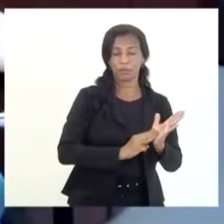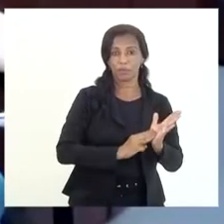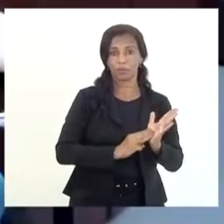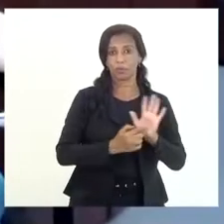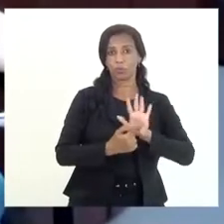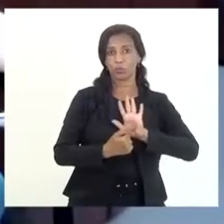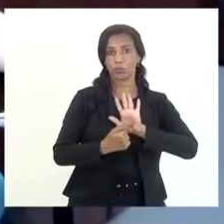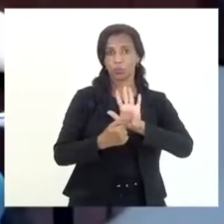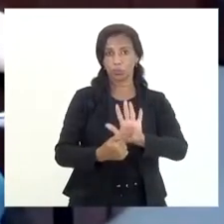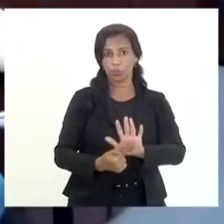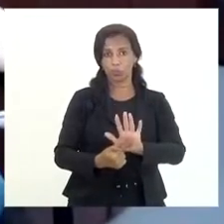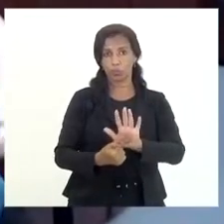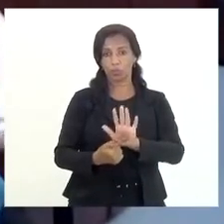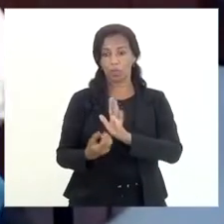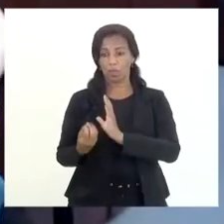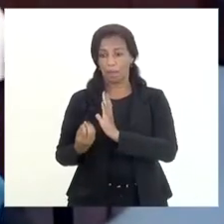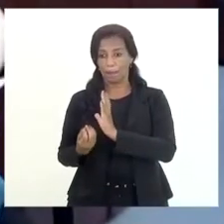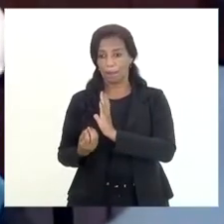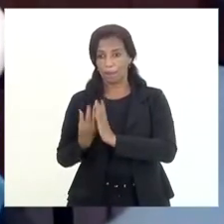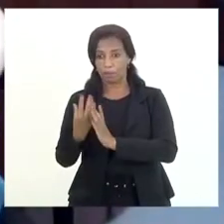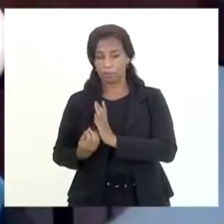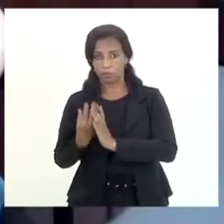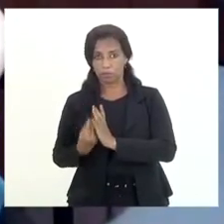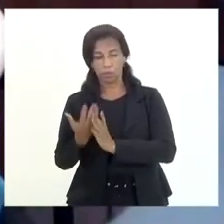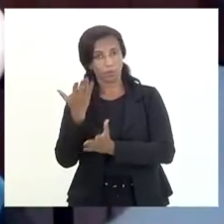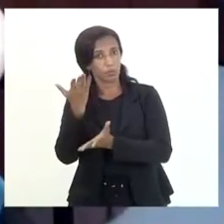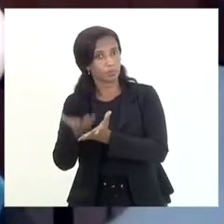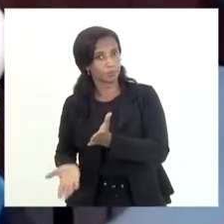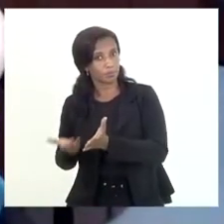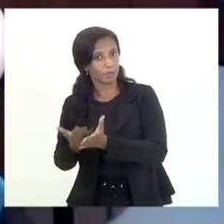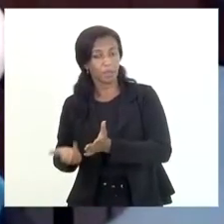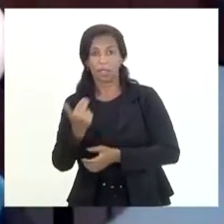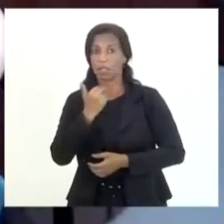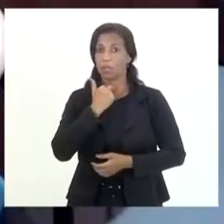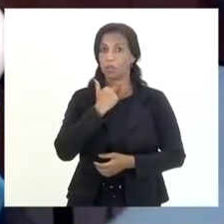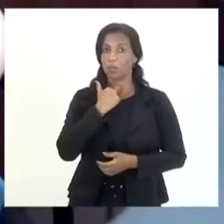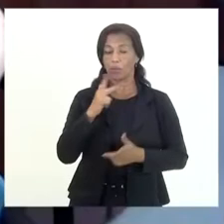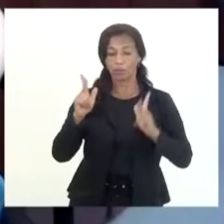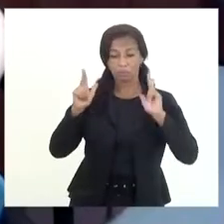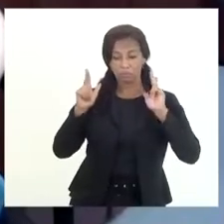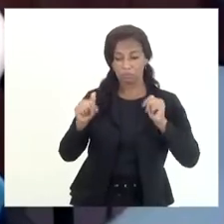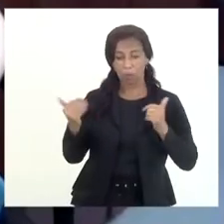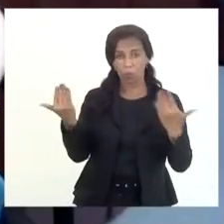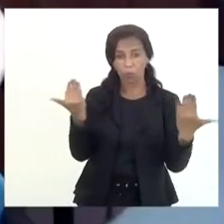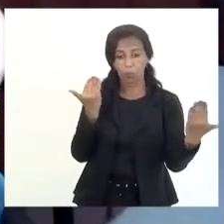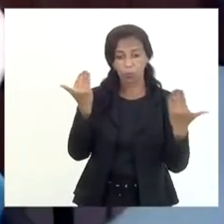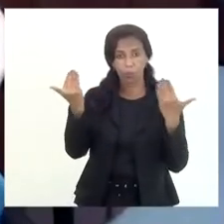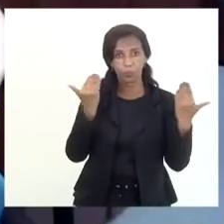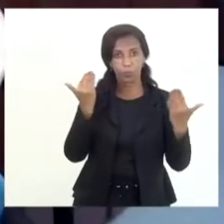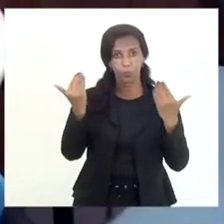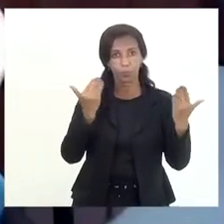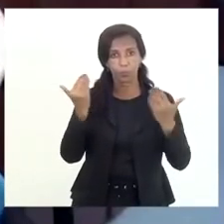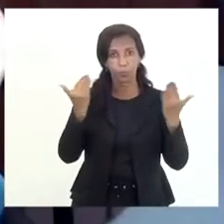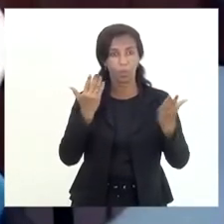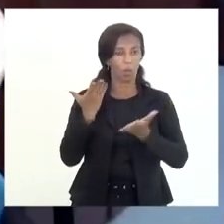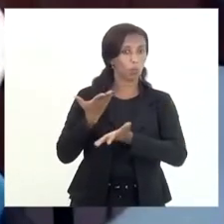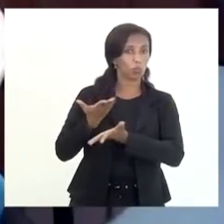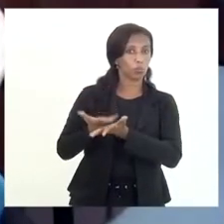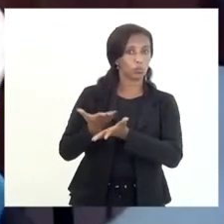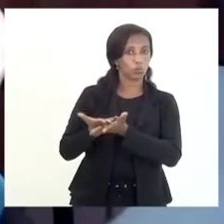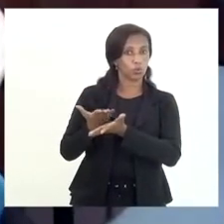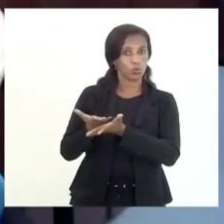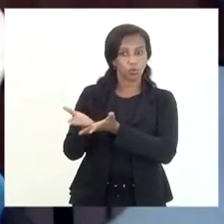apresentação da provisão de perdas ela não pode ser equiparada ao estudo de